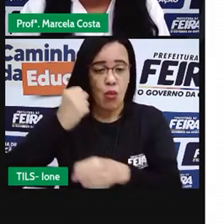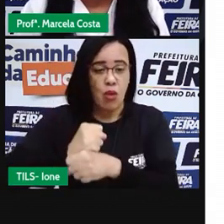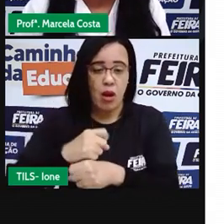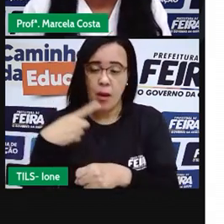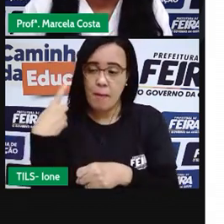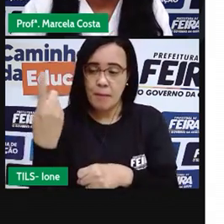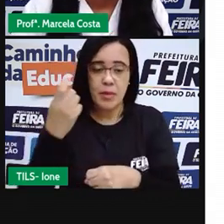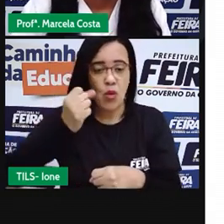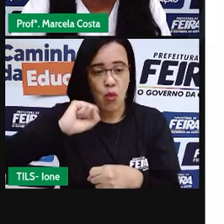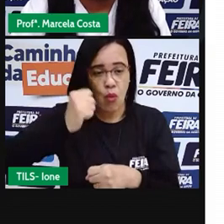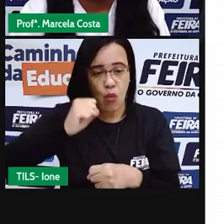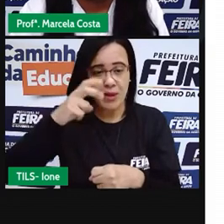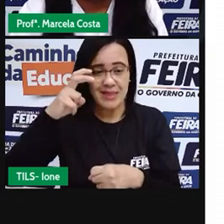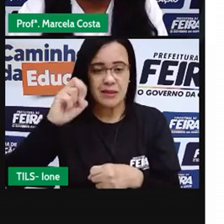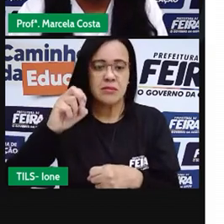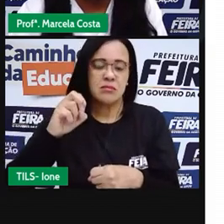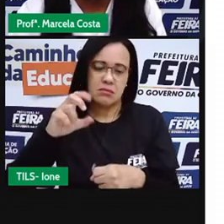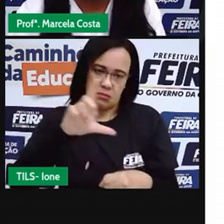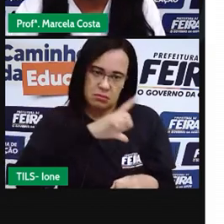e aí,